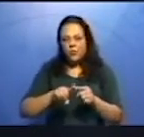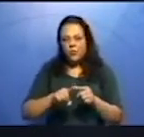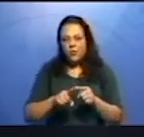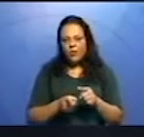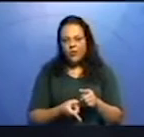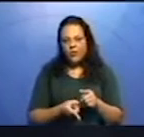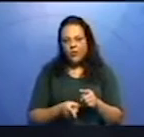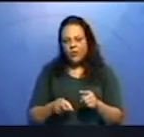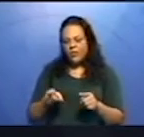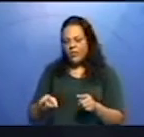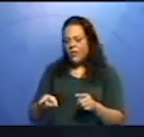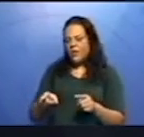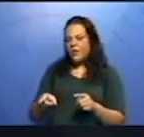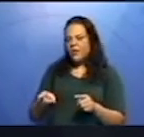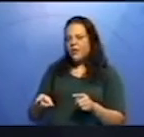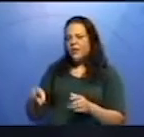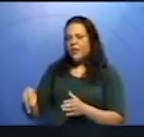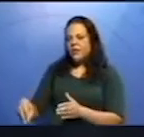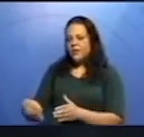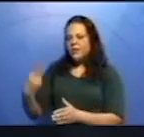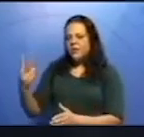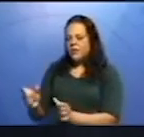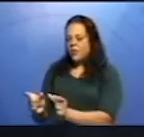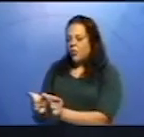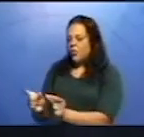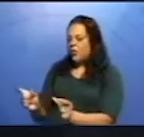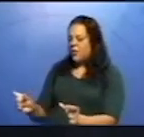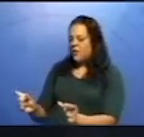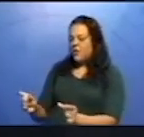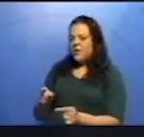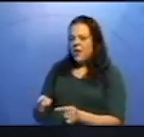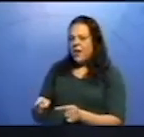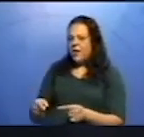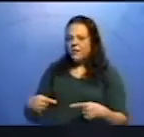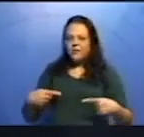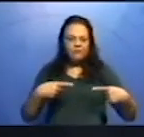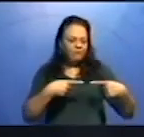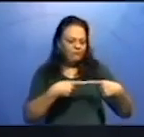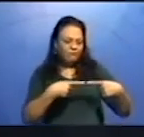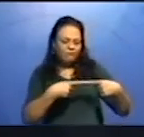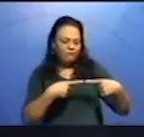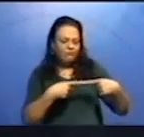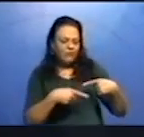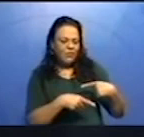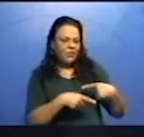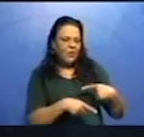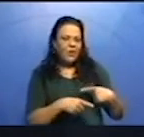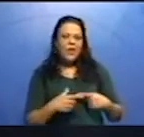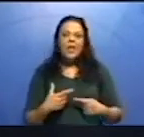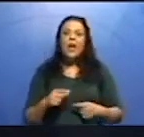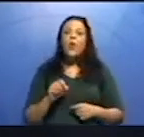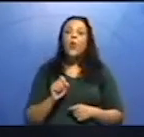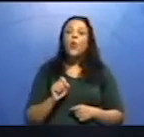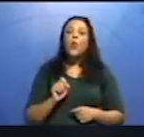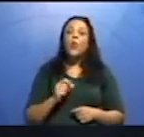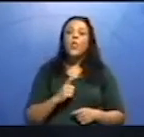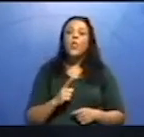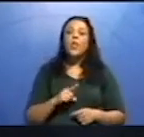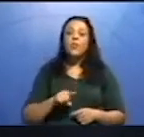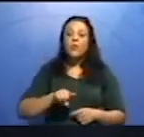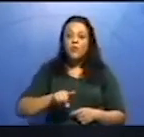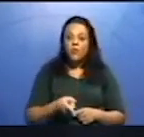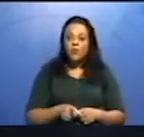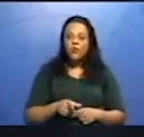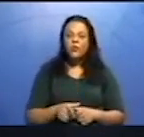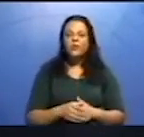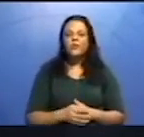minha segunda oração, também independente. Nesse caso, eu não tenho uma conjunção. Eu tenho uma vírgula. Na língua